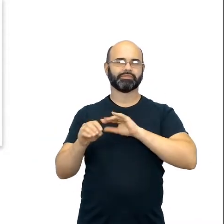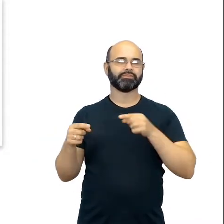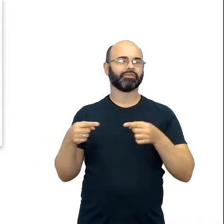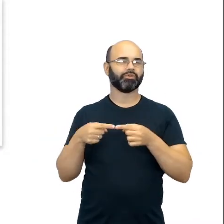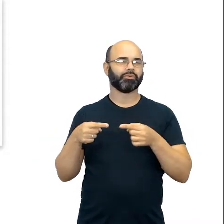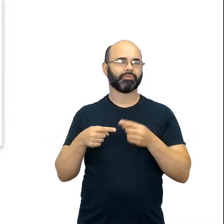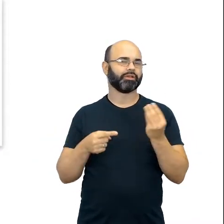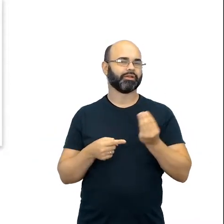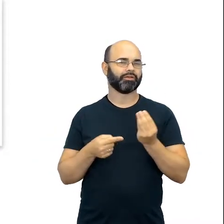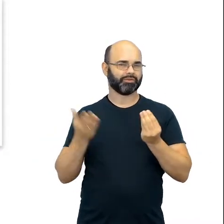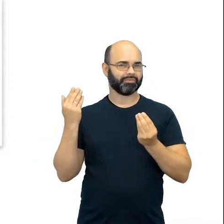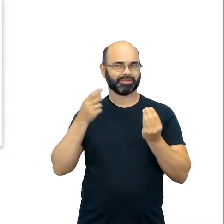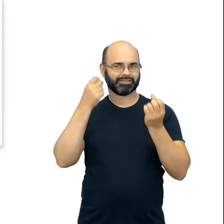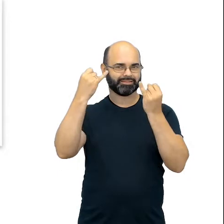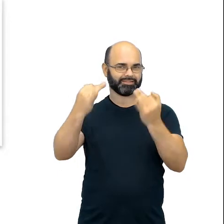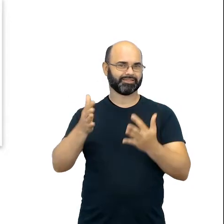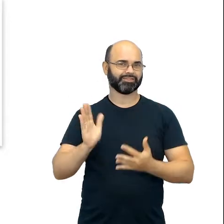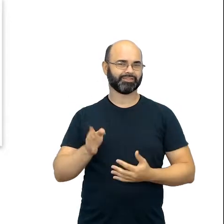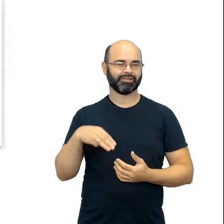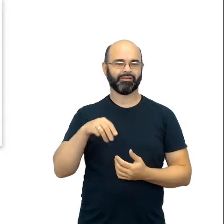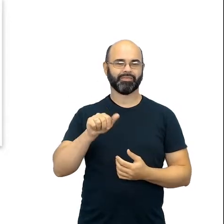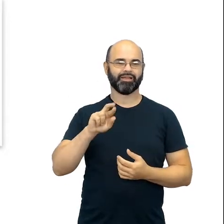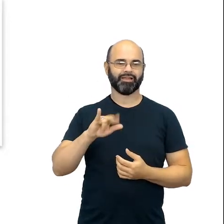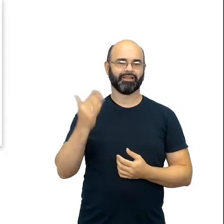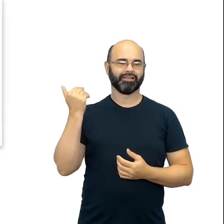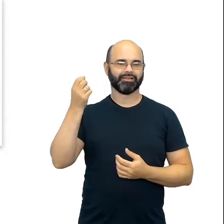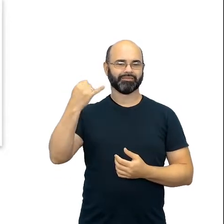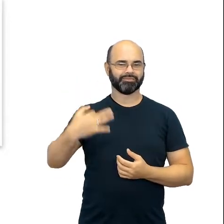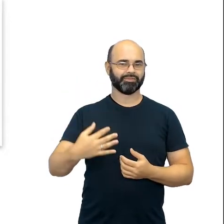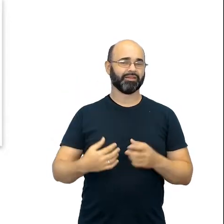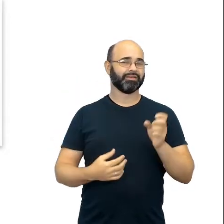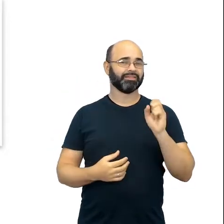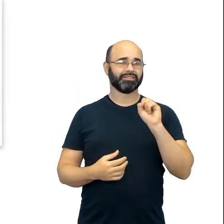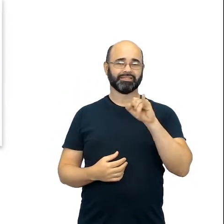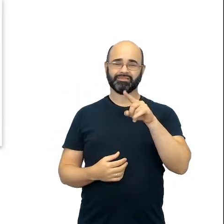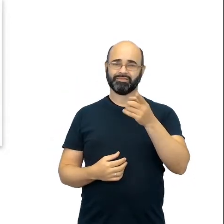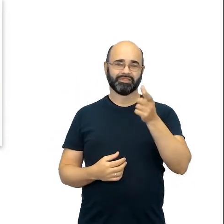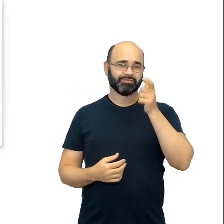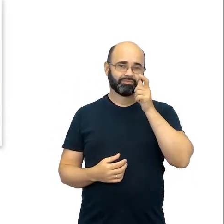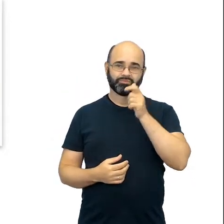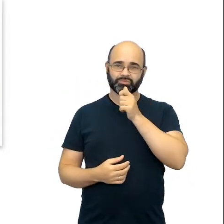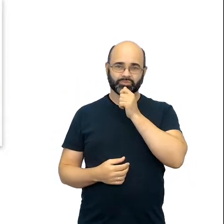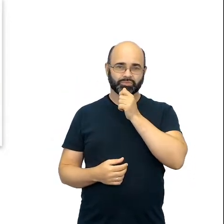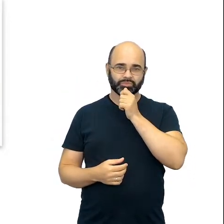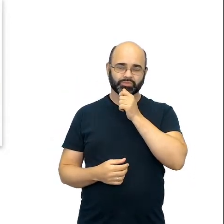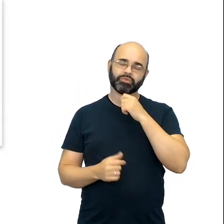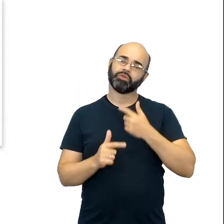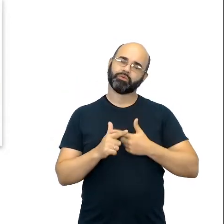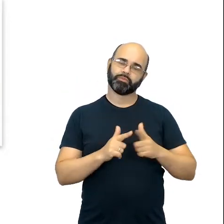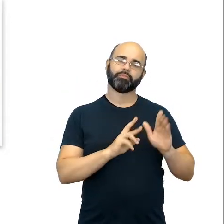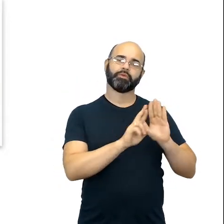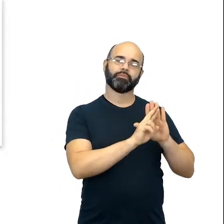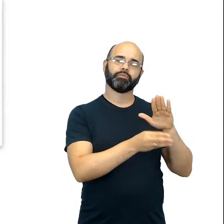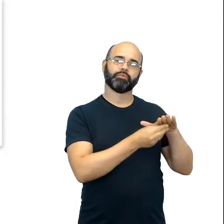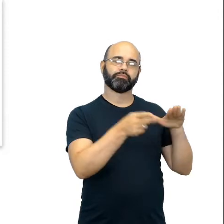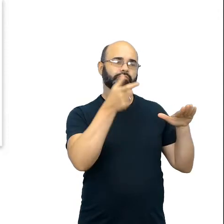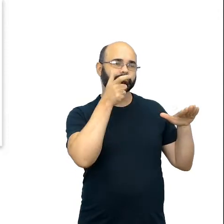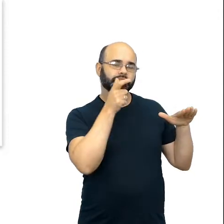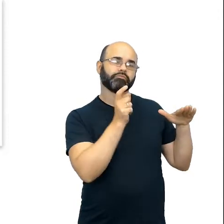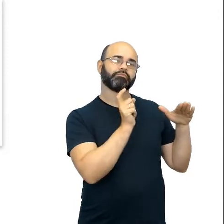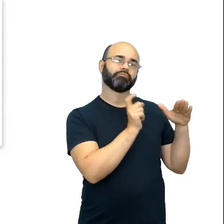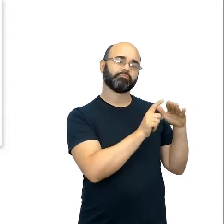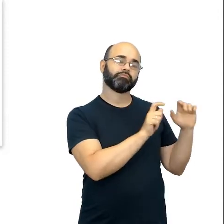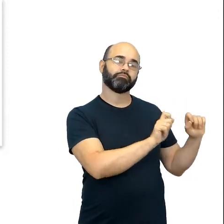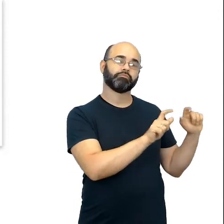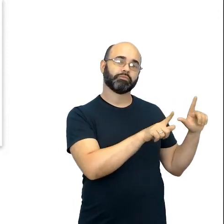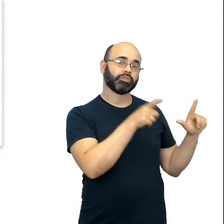conseguiu acessar ou assistir a formação anterior, ela sempre fica no repositório. É muito importante que vocês entendam